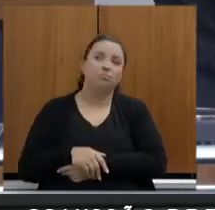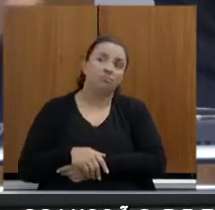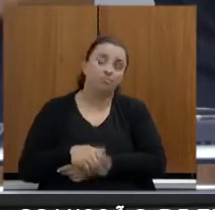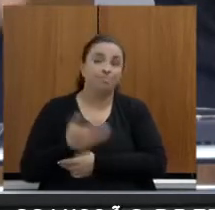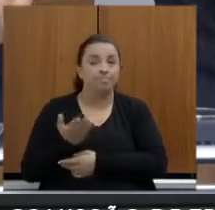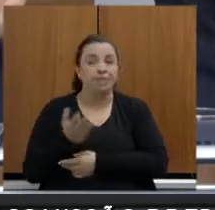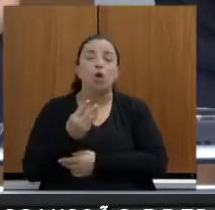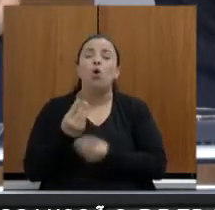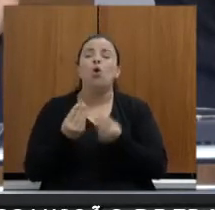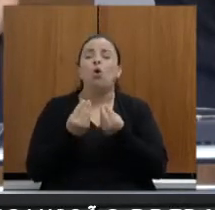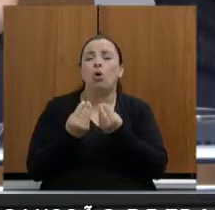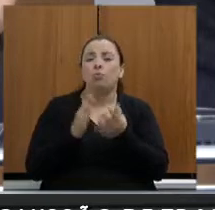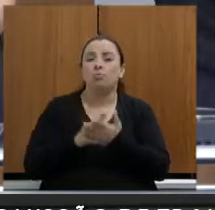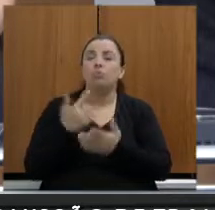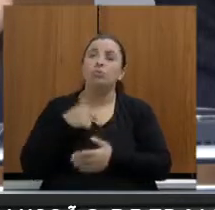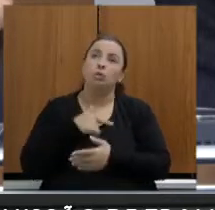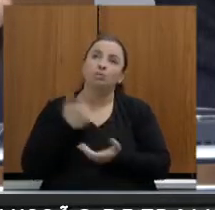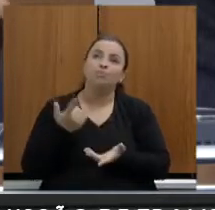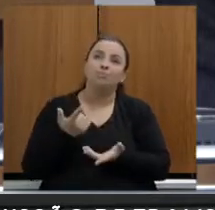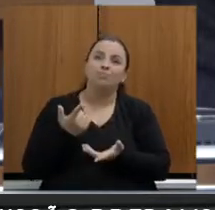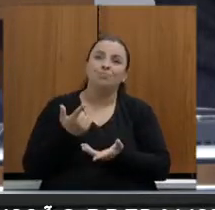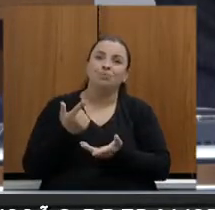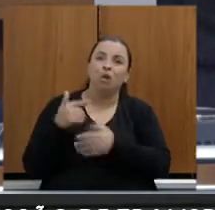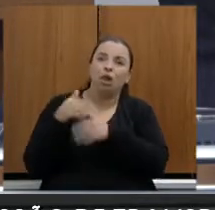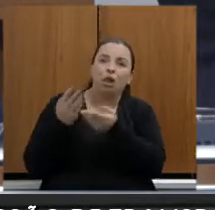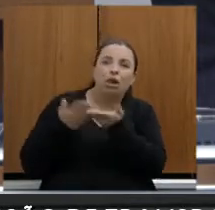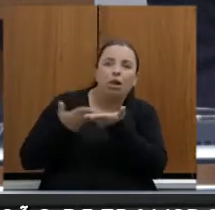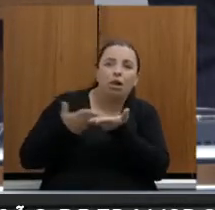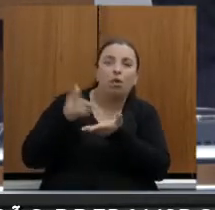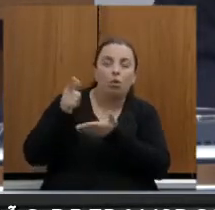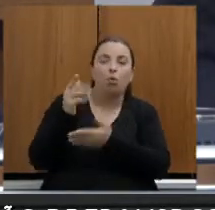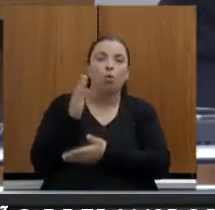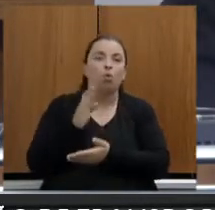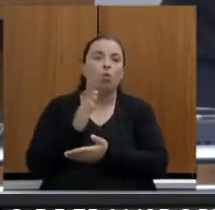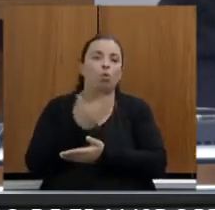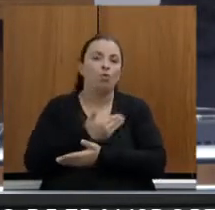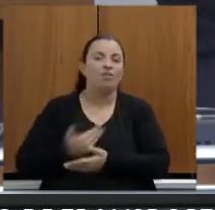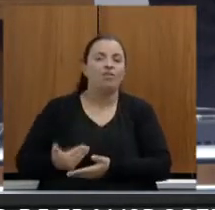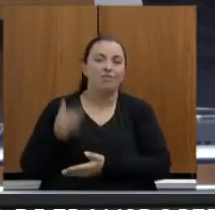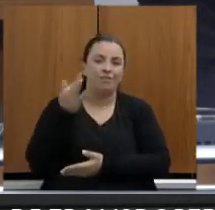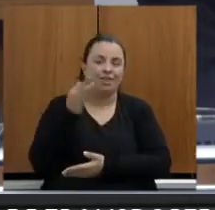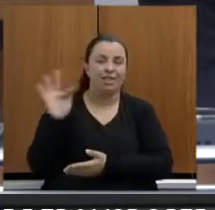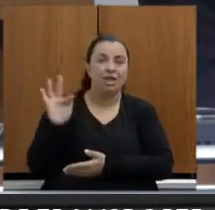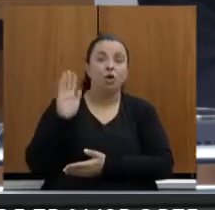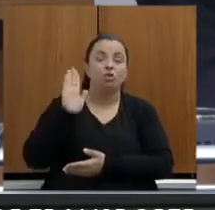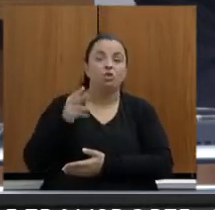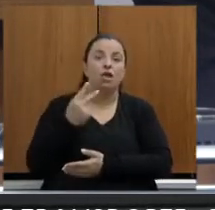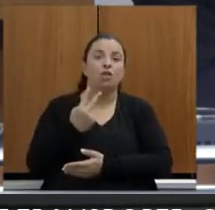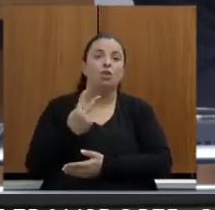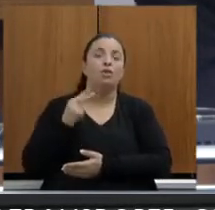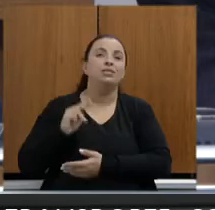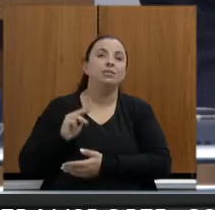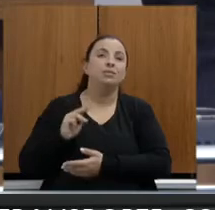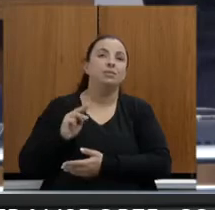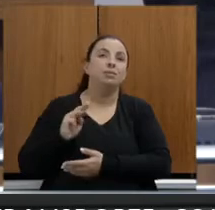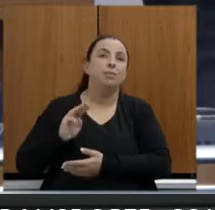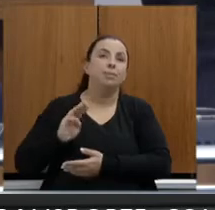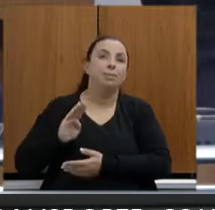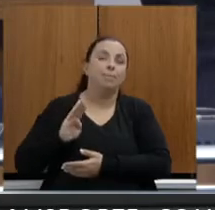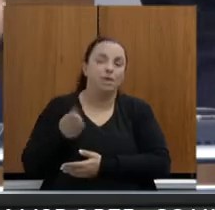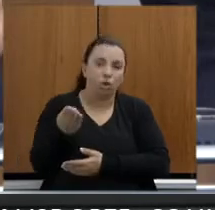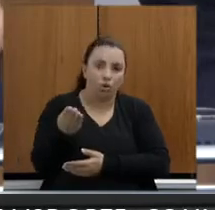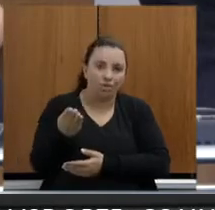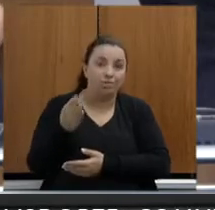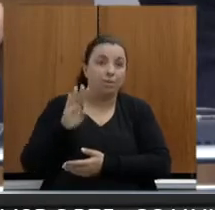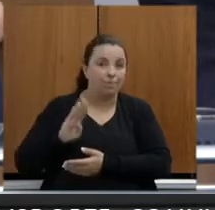2,8 bi. Então, nós temos garantidos, junto ao governo federal, 2,8